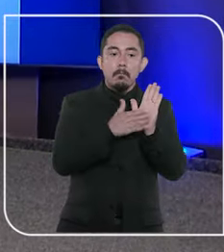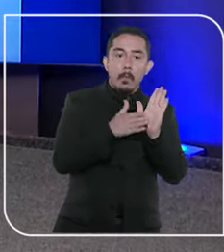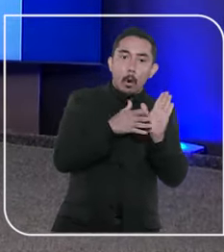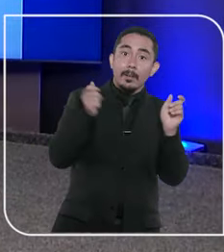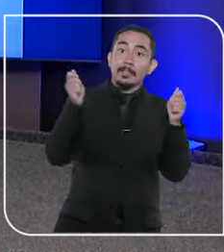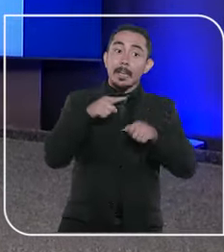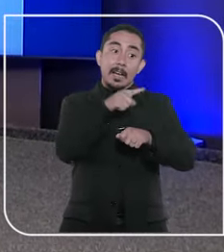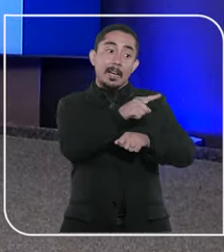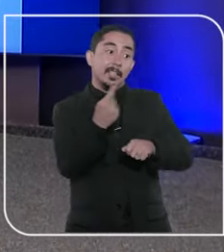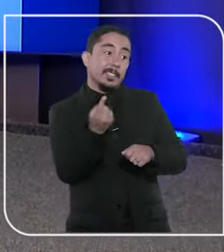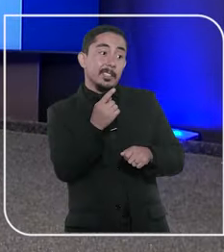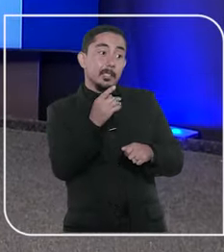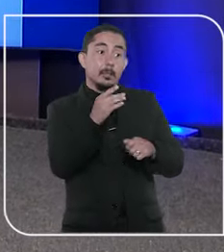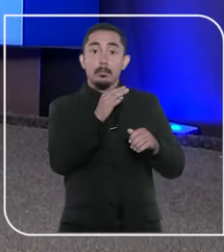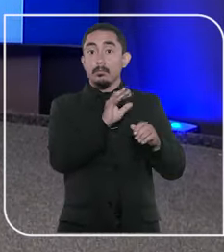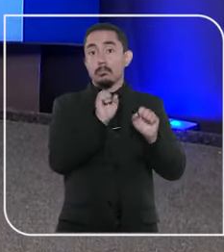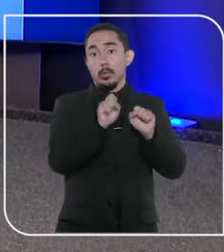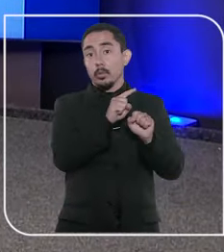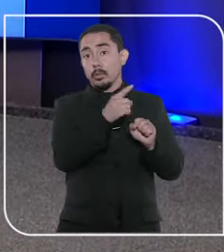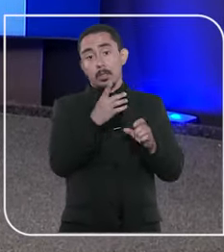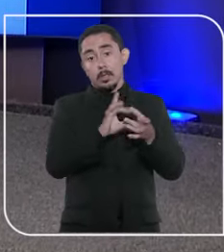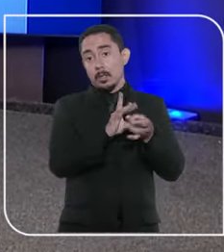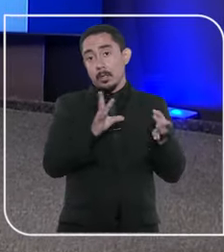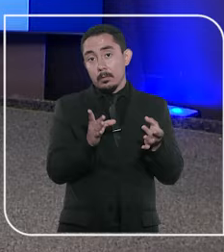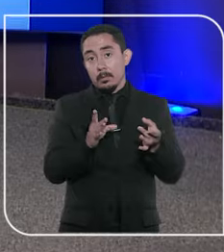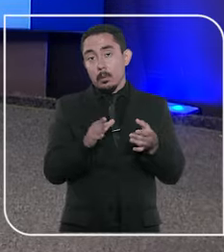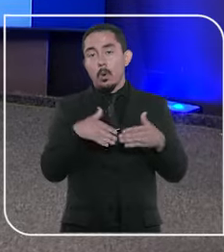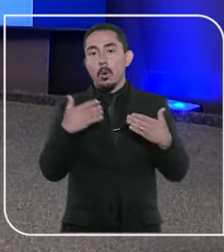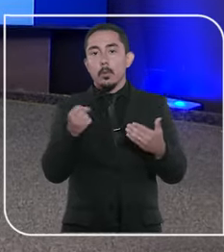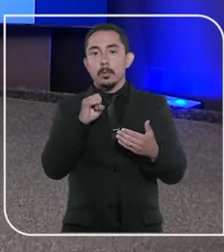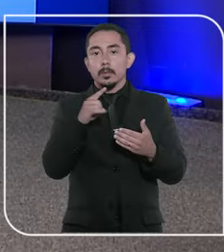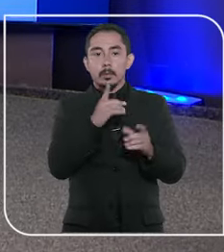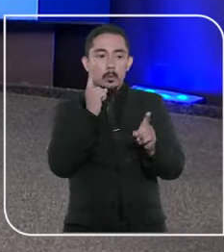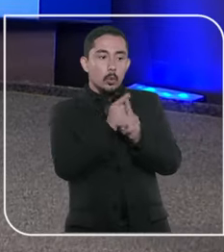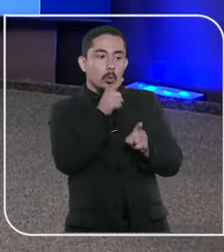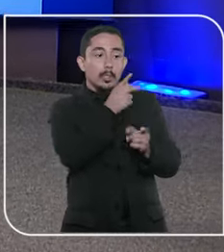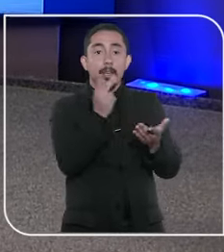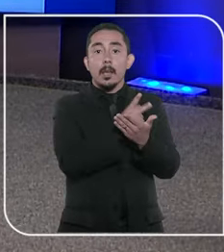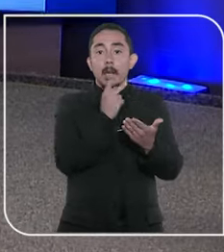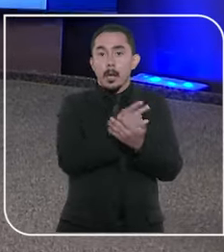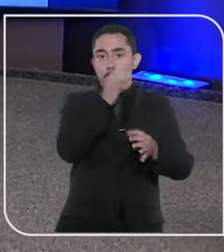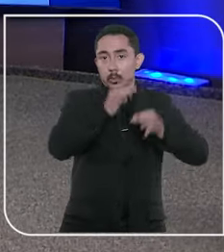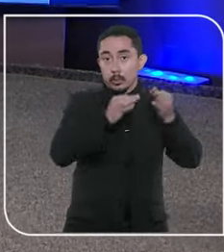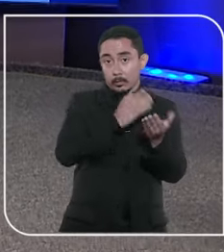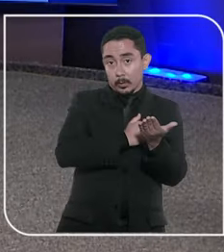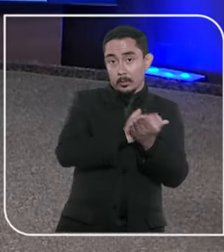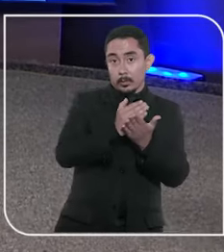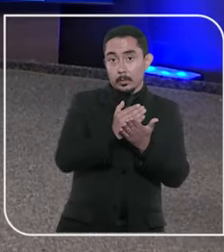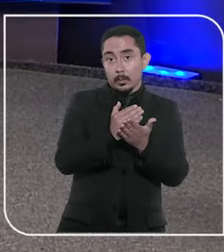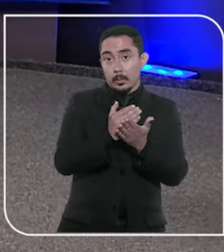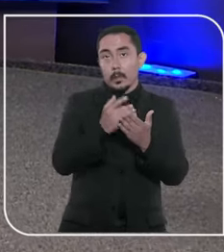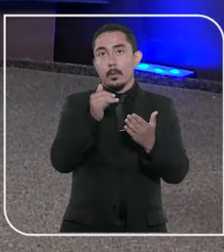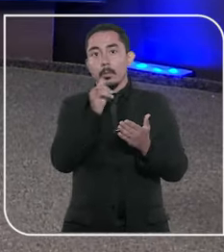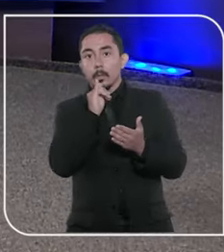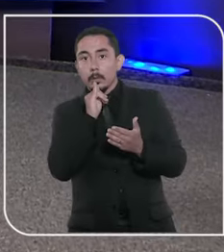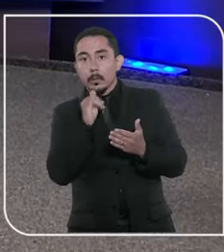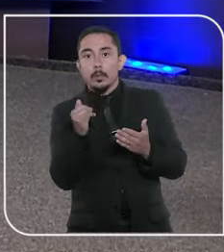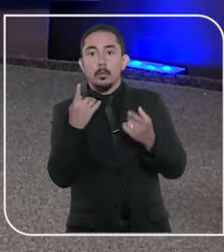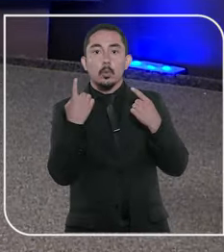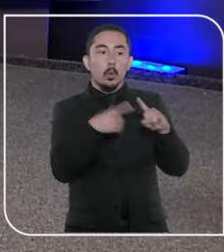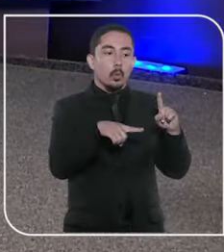provas que possam comprovar a inocência do condenado, ou quando se identificam erros no julgamento